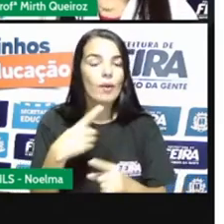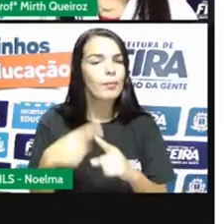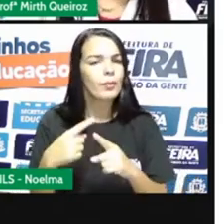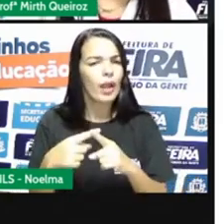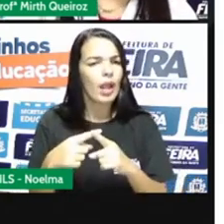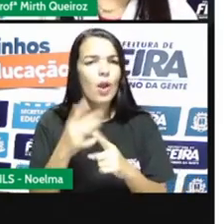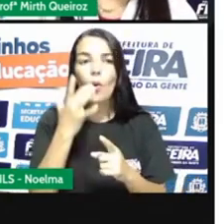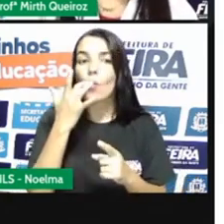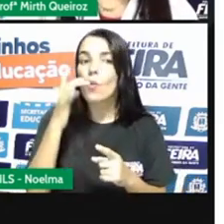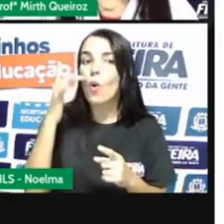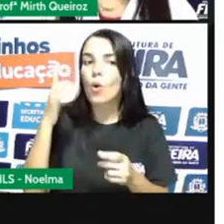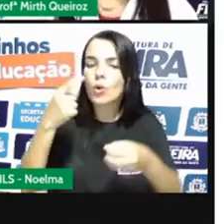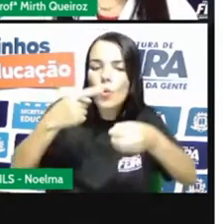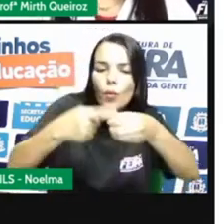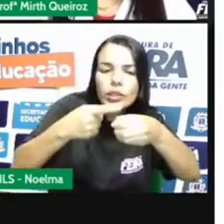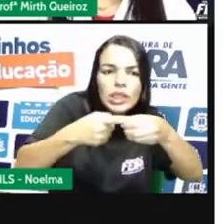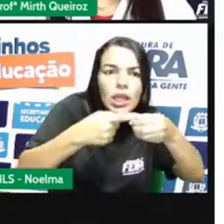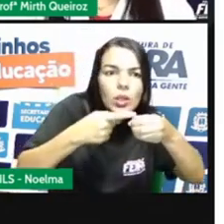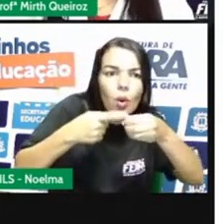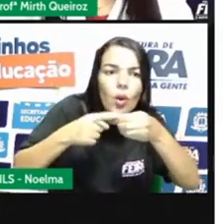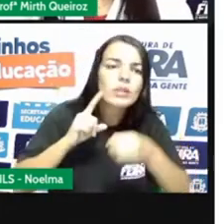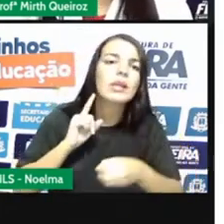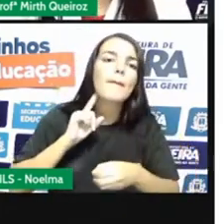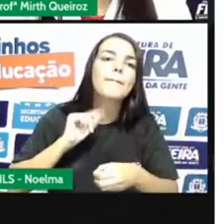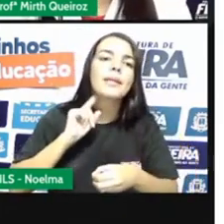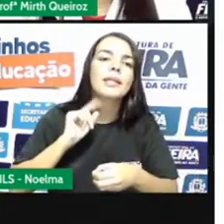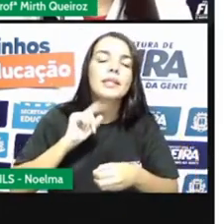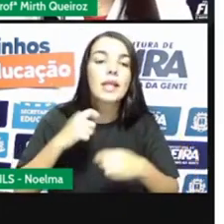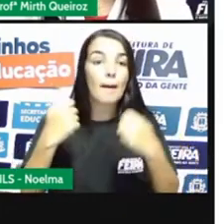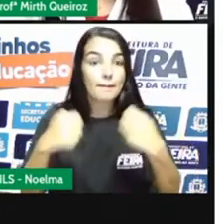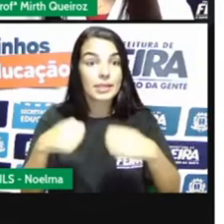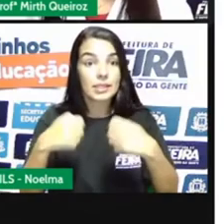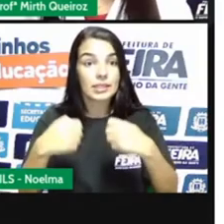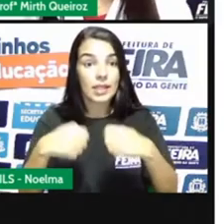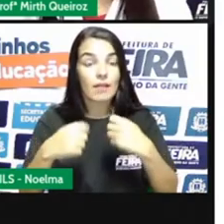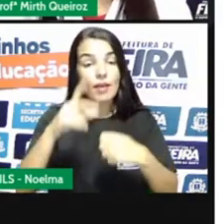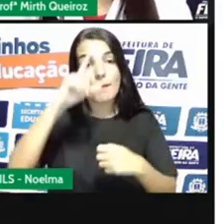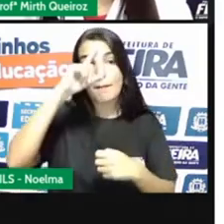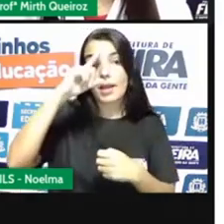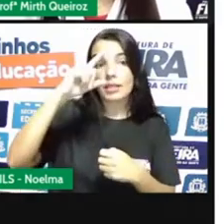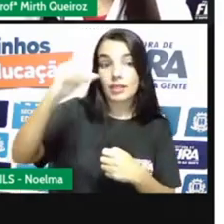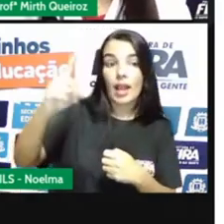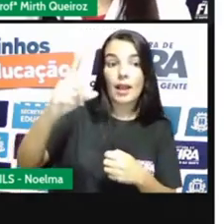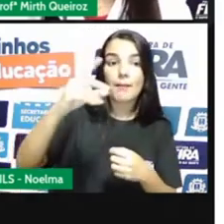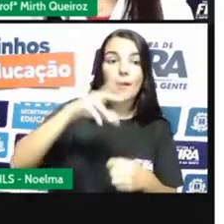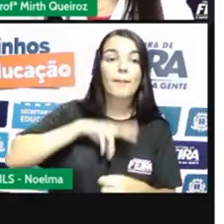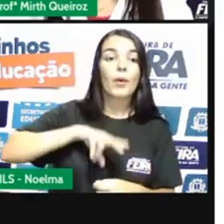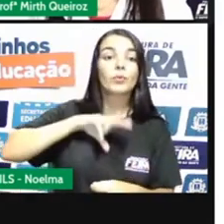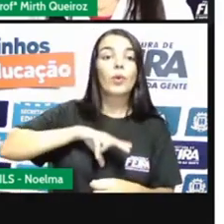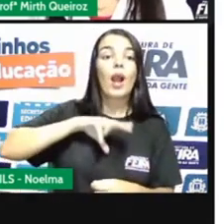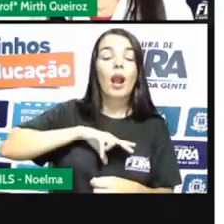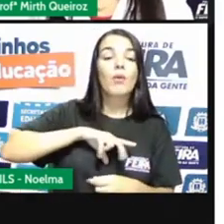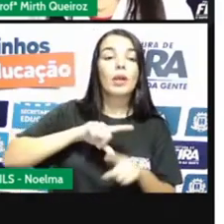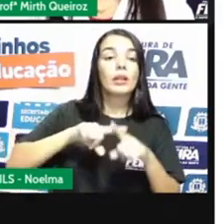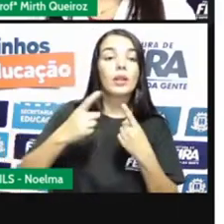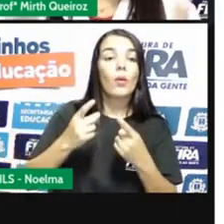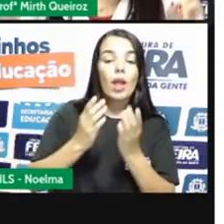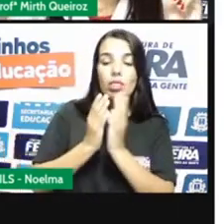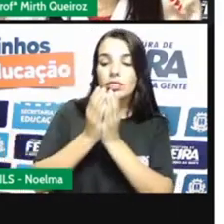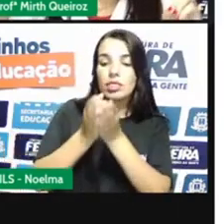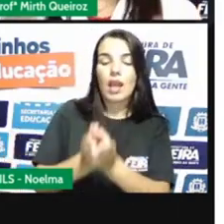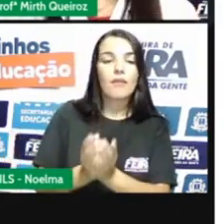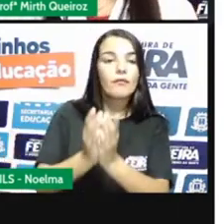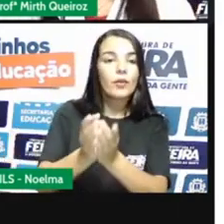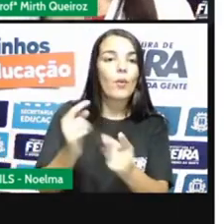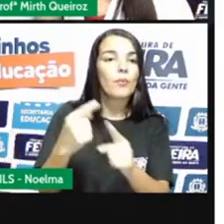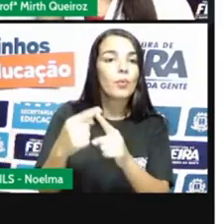esse ouro, ele deveria ser exportado, né? Para Portugal, né? Que era quem era o